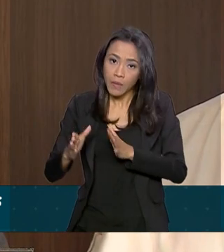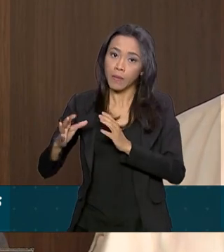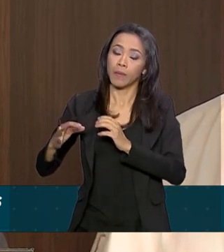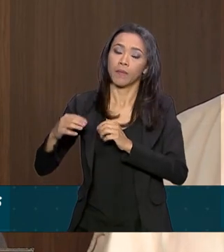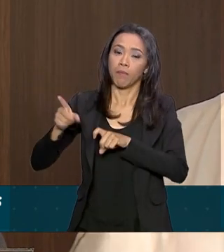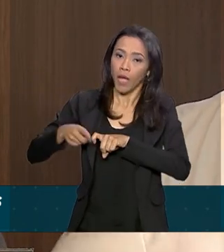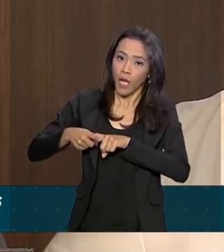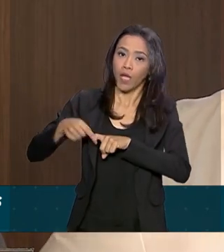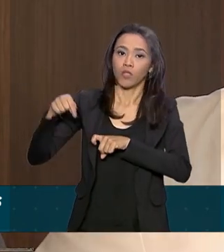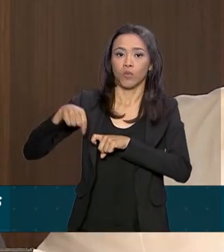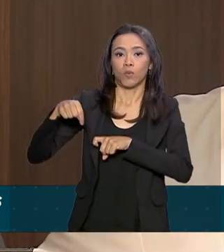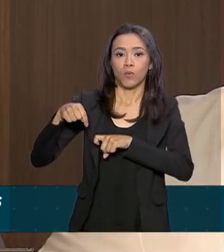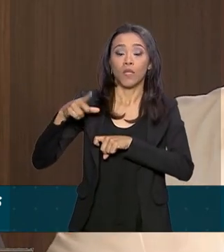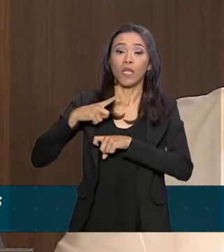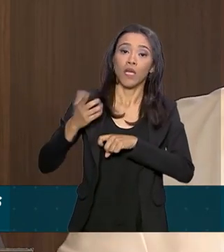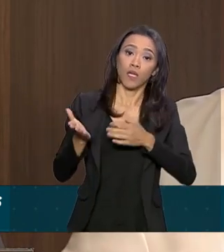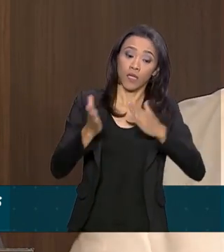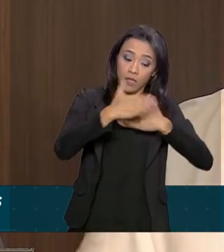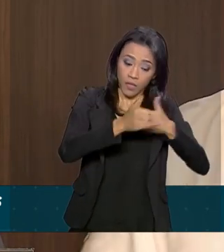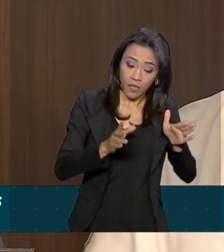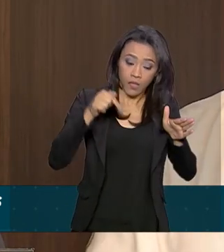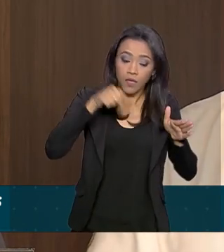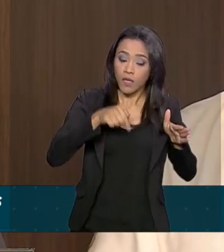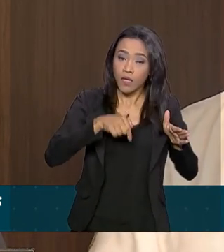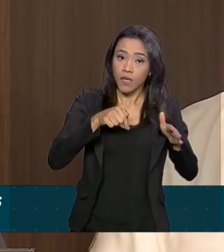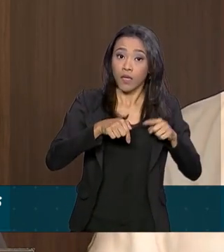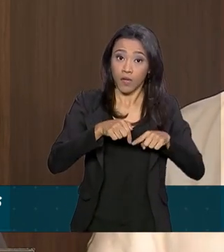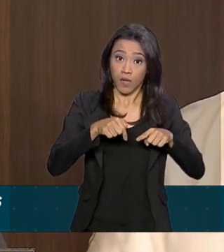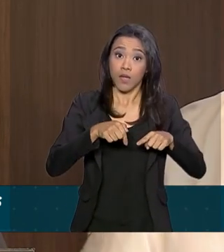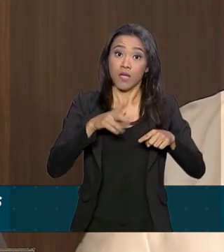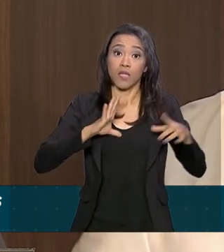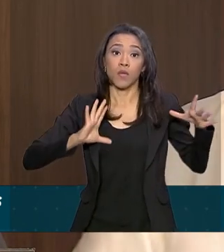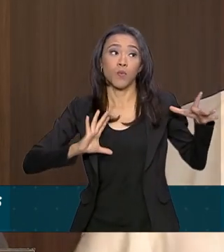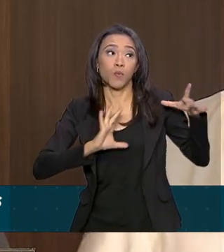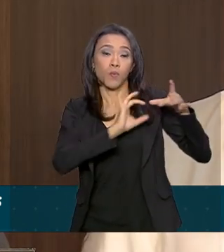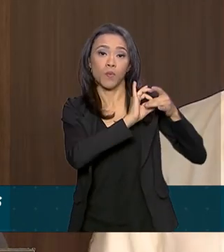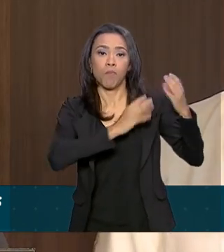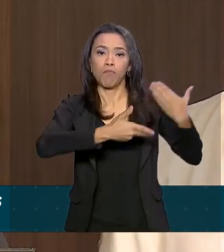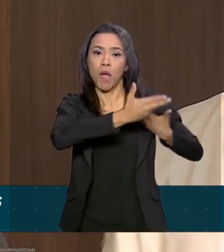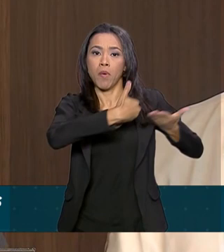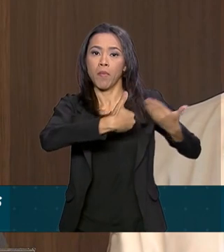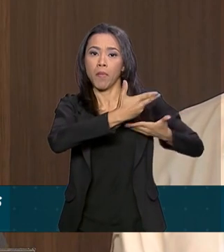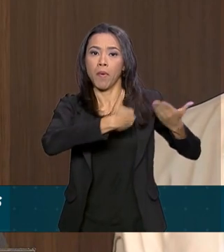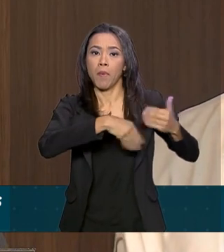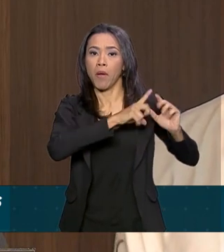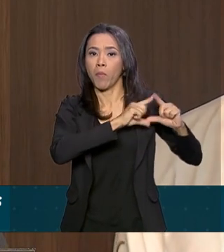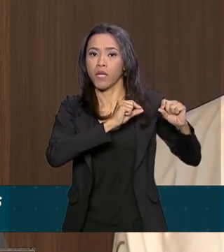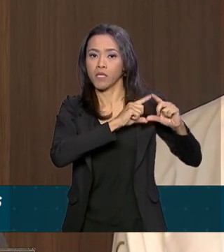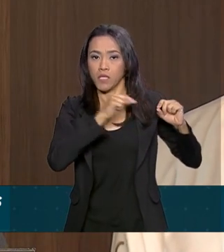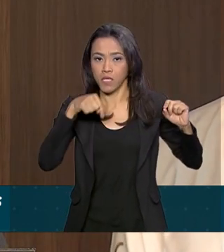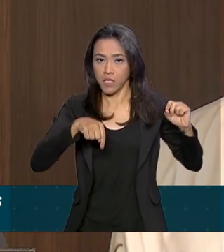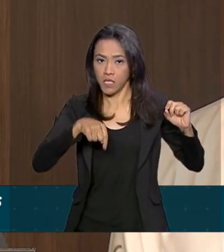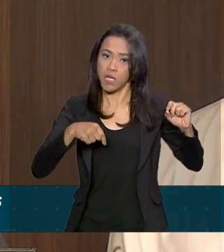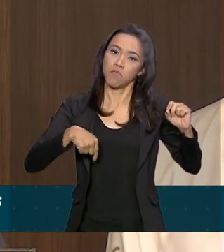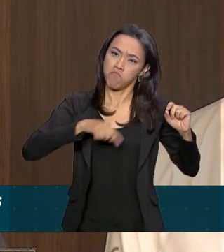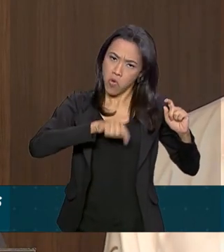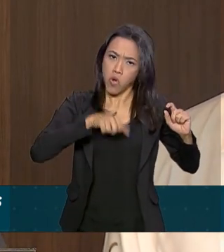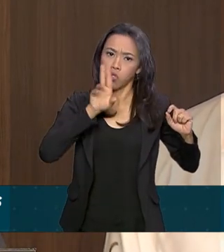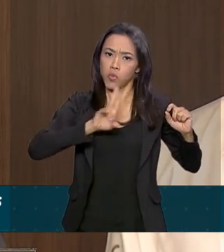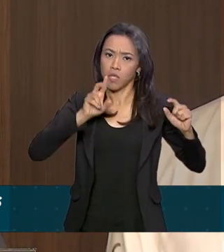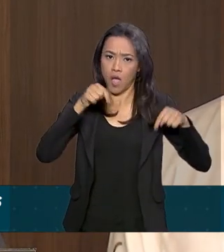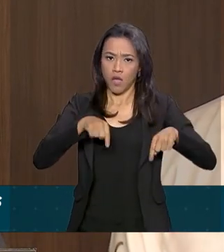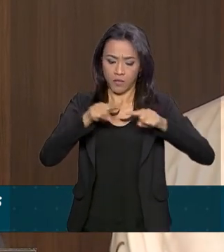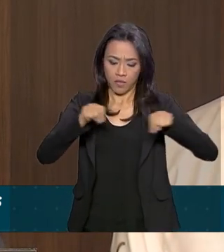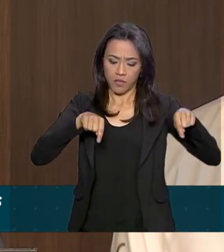Lá existe uma sala que tenha conexão com o Palácio do Planalto e, eventualmente, o presidente poderá usá-la, se